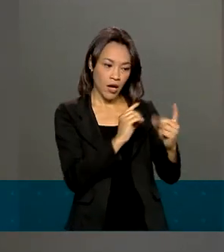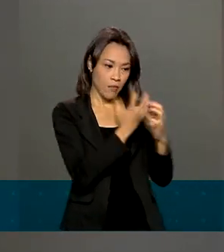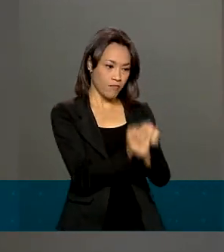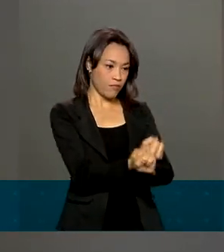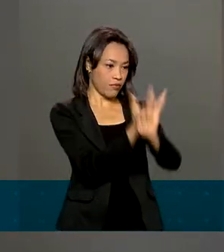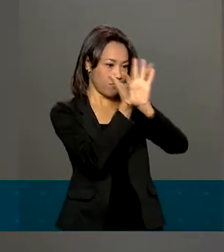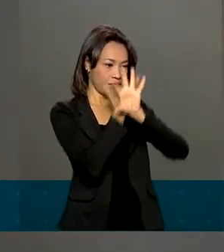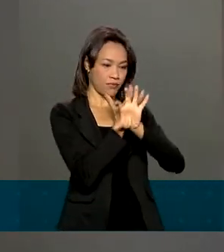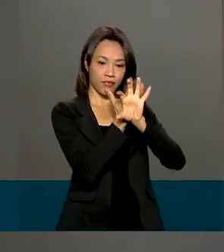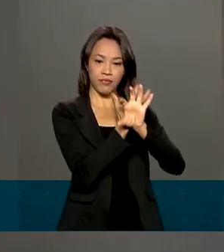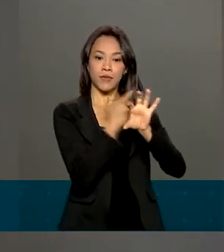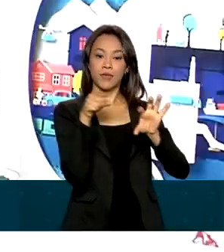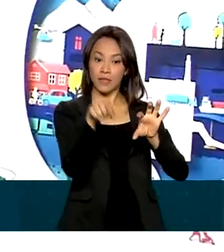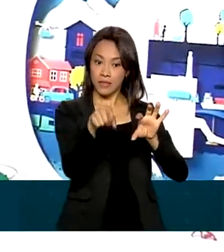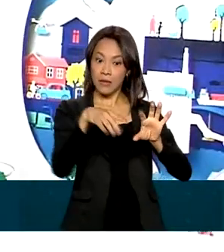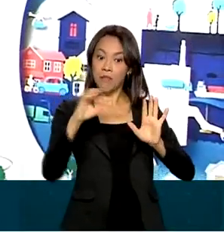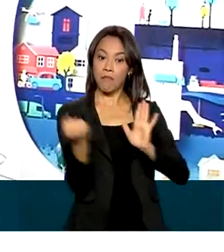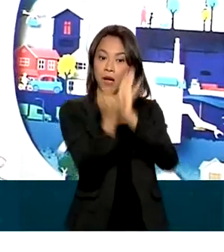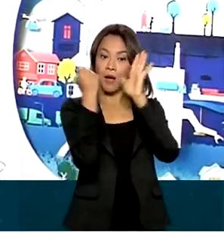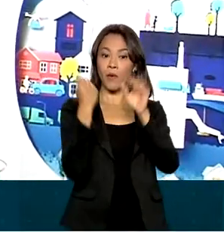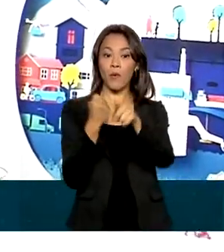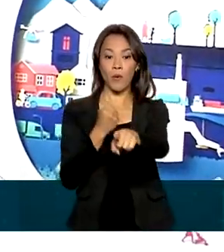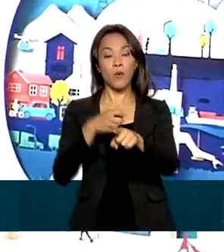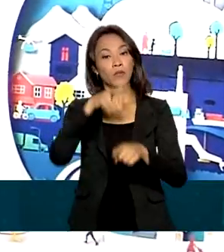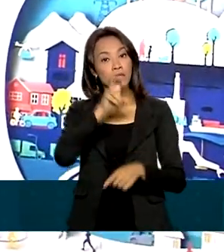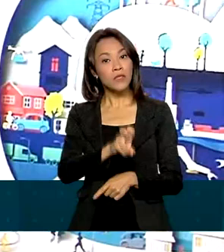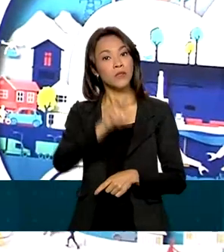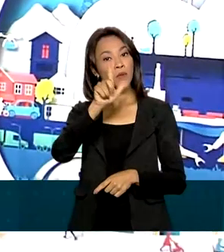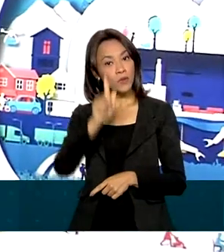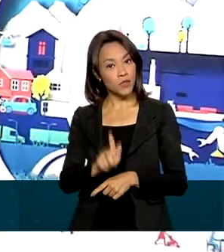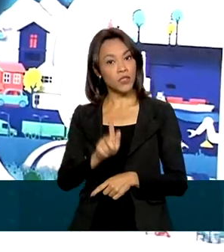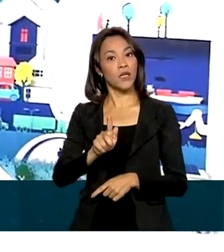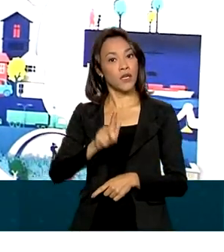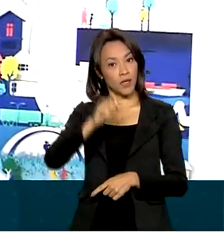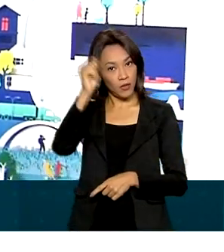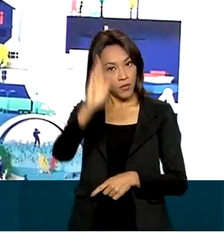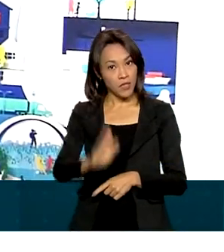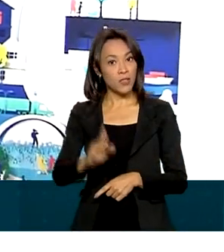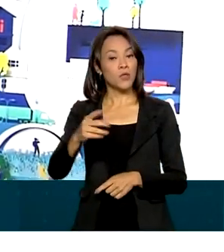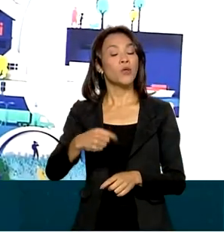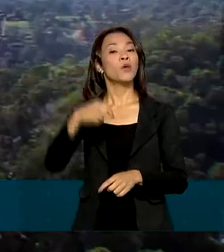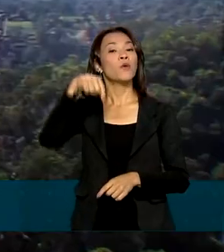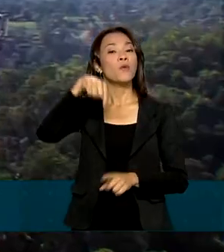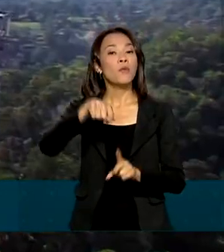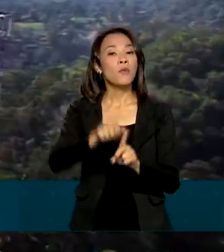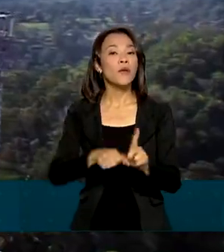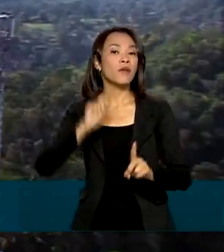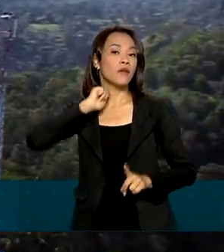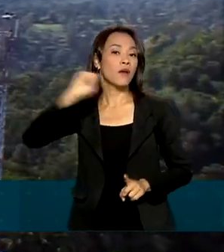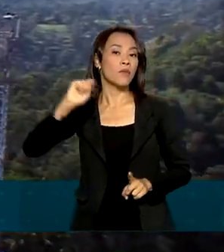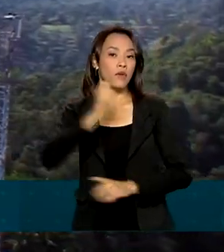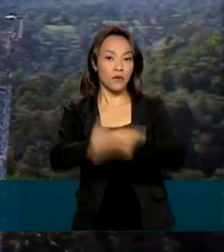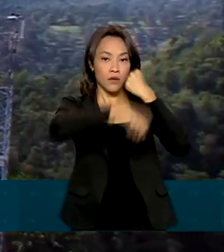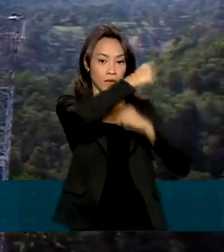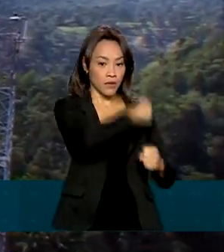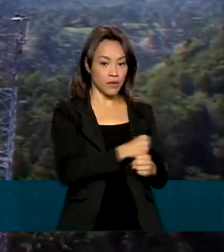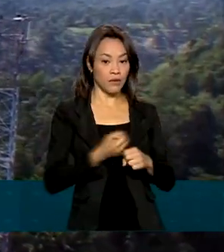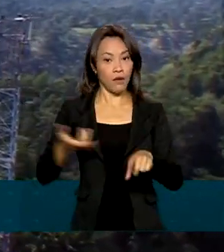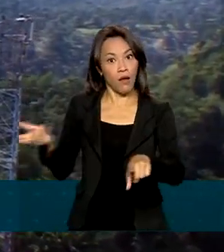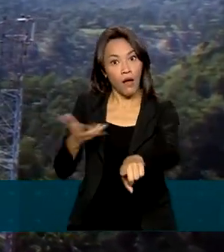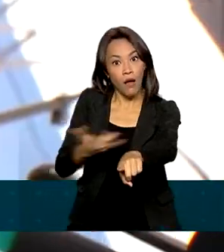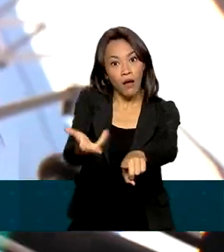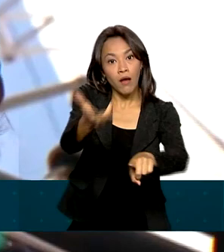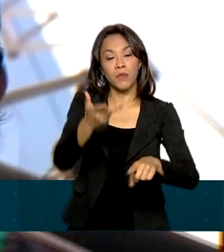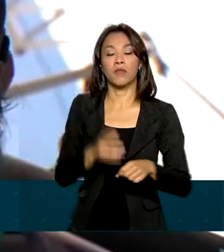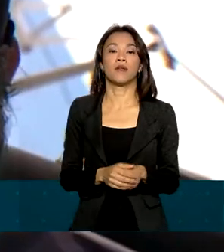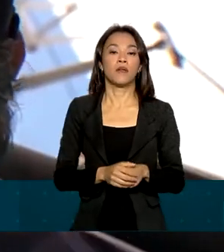conexão via 5G Standalone no país, em abril de 2021. A internet mais rápida e estável